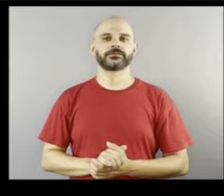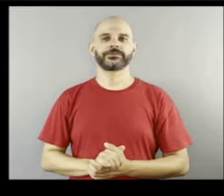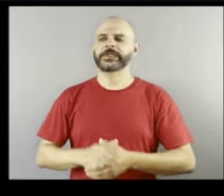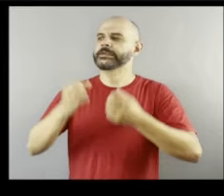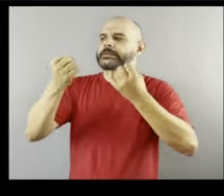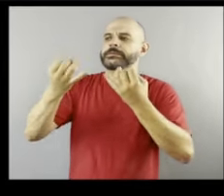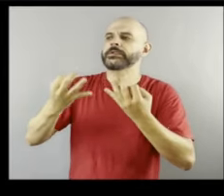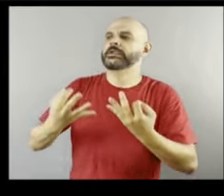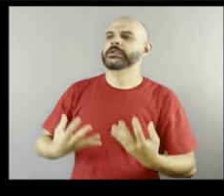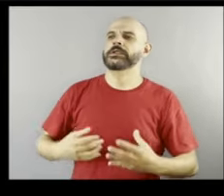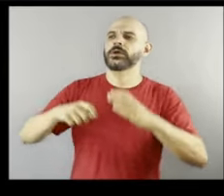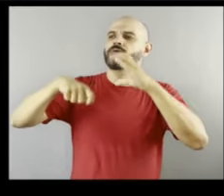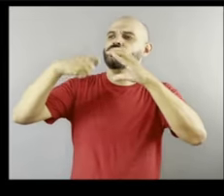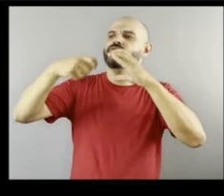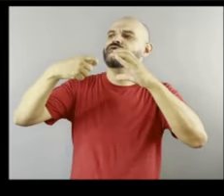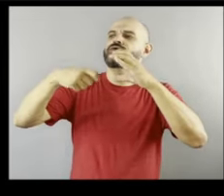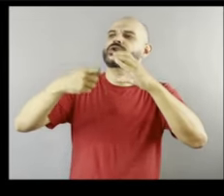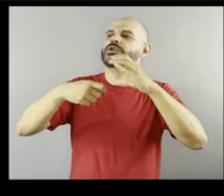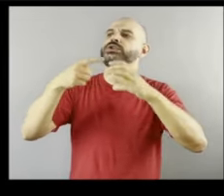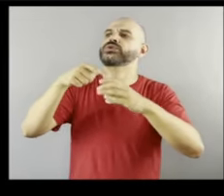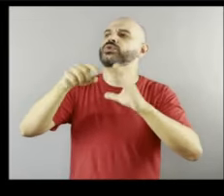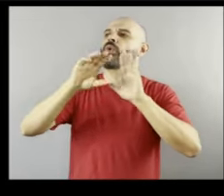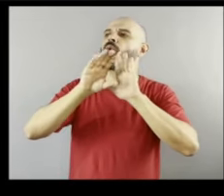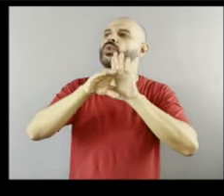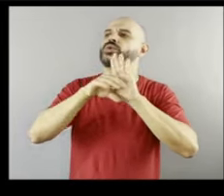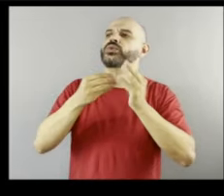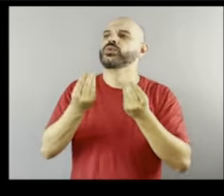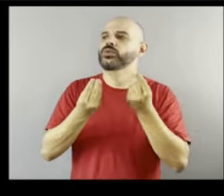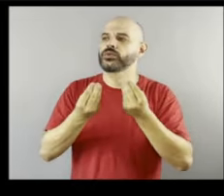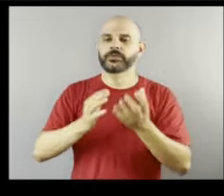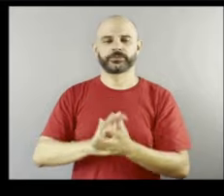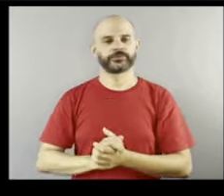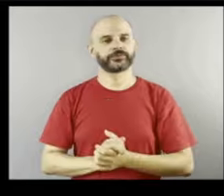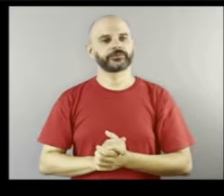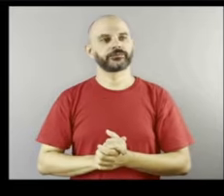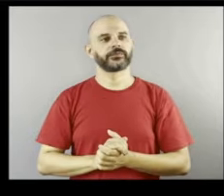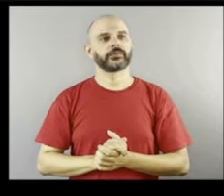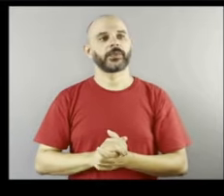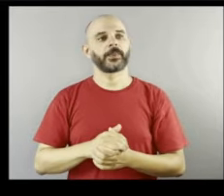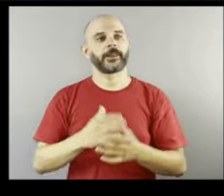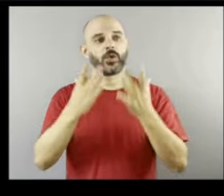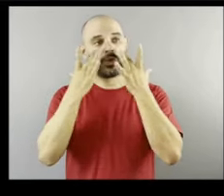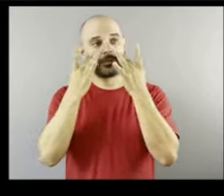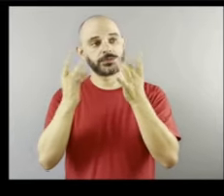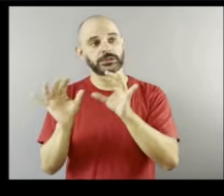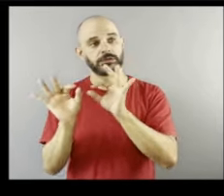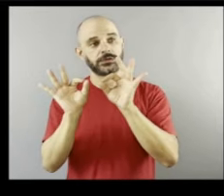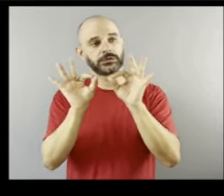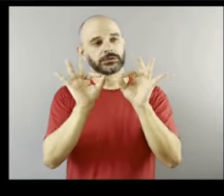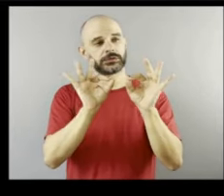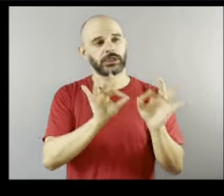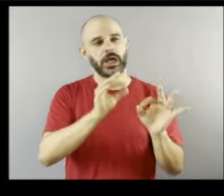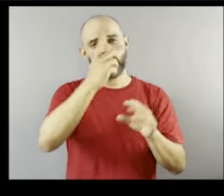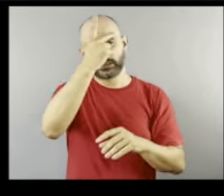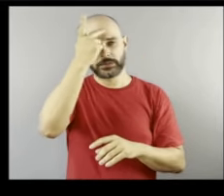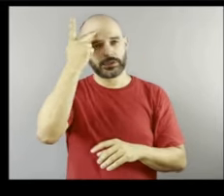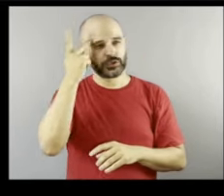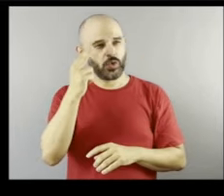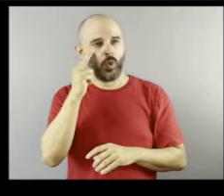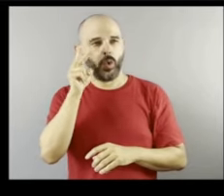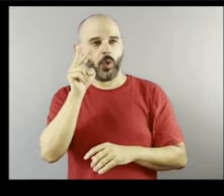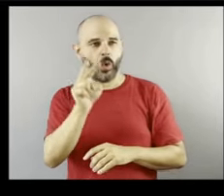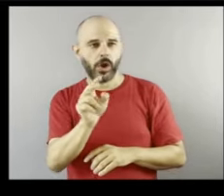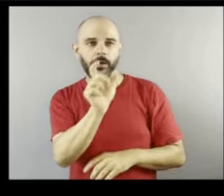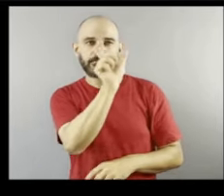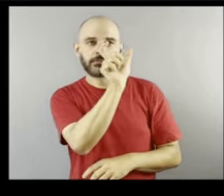Fala um pouco sobre esse vídeo, Patrícia, por favor. Eu fico observando, né? Acho bacana as pessoas tentarem se atentar